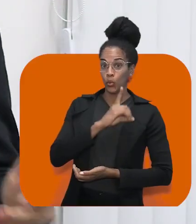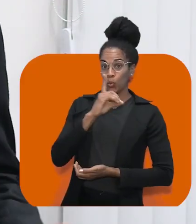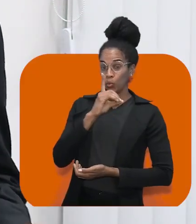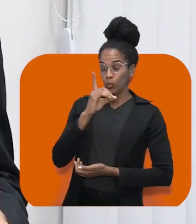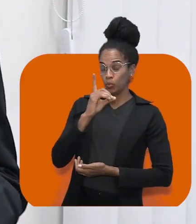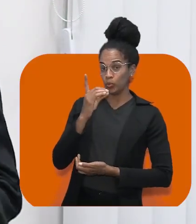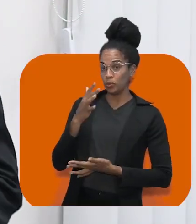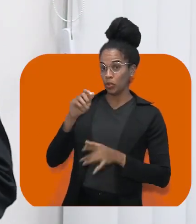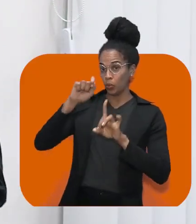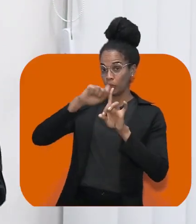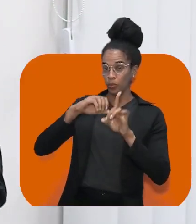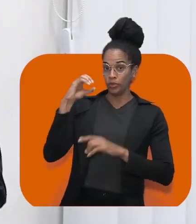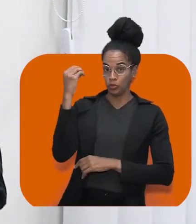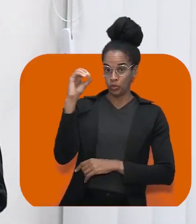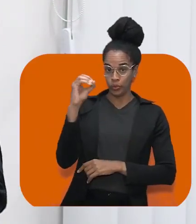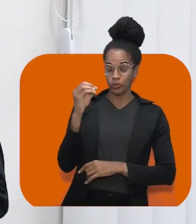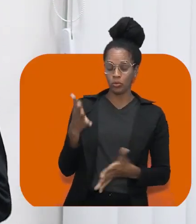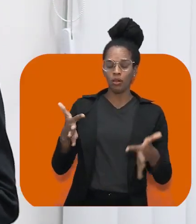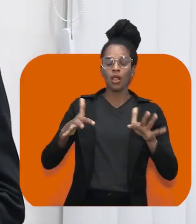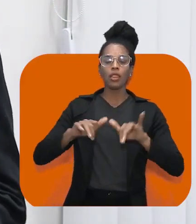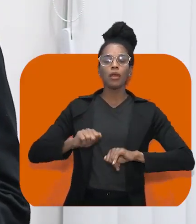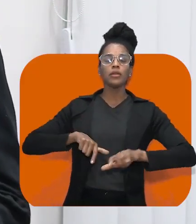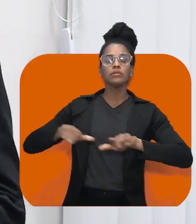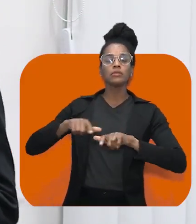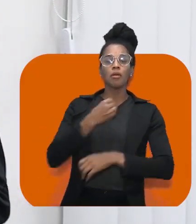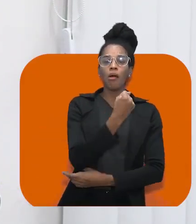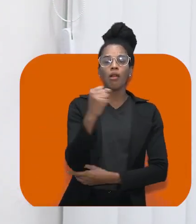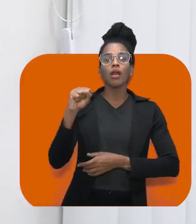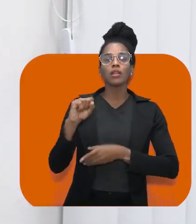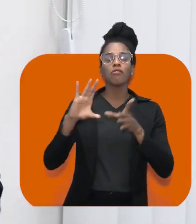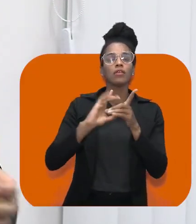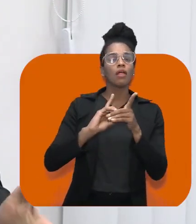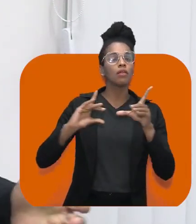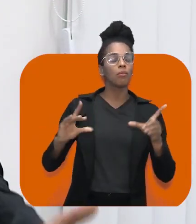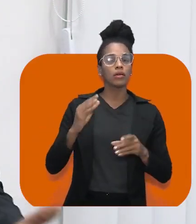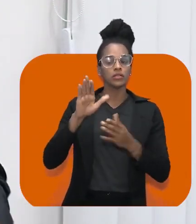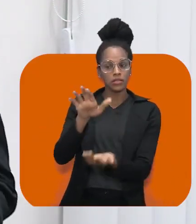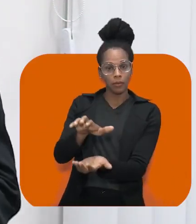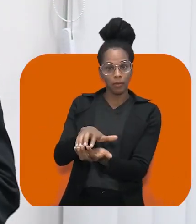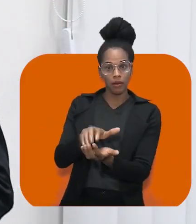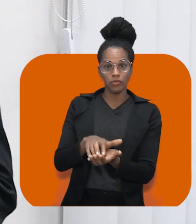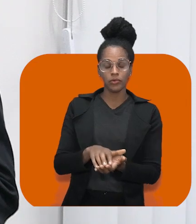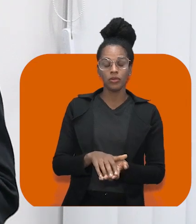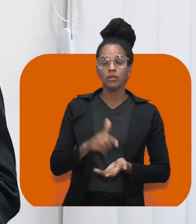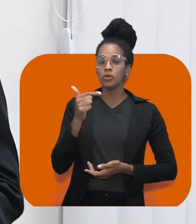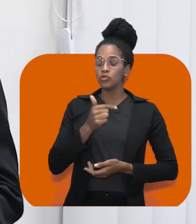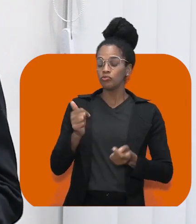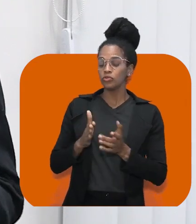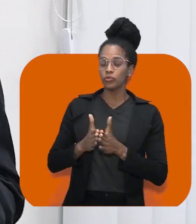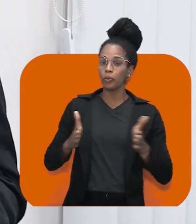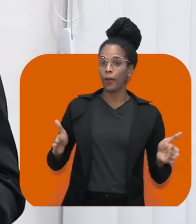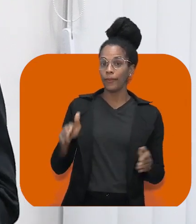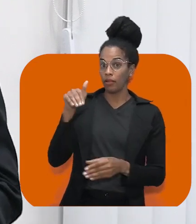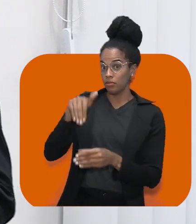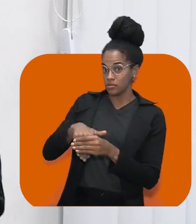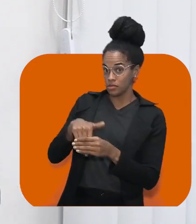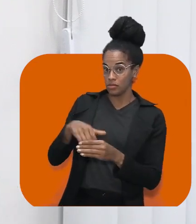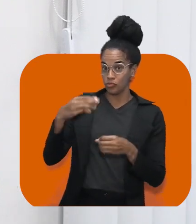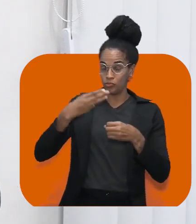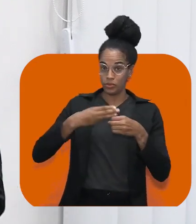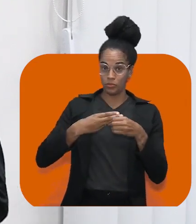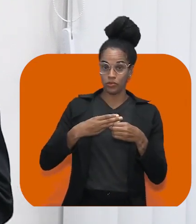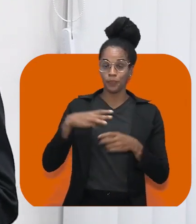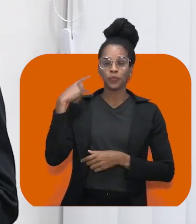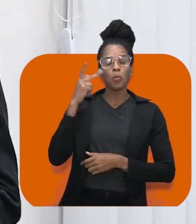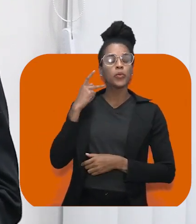Neste último domingo de outubro, concluímos um ciclo de trabalho em defesa da democracia em Pernambuco, com a realização do segundo turno